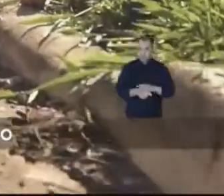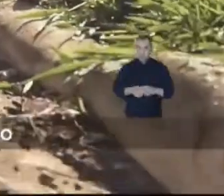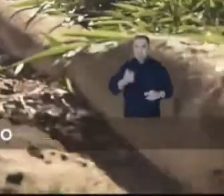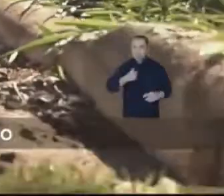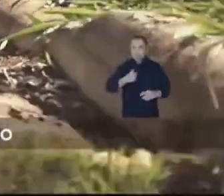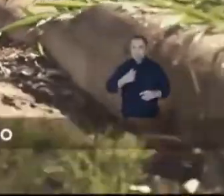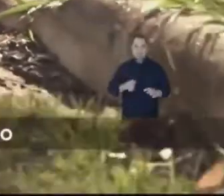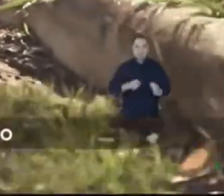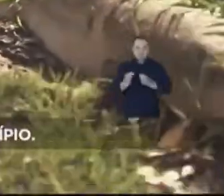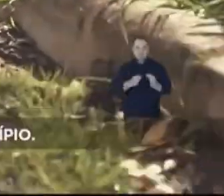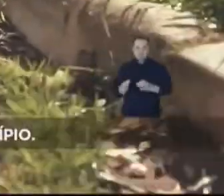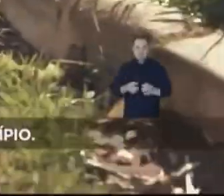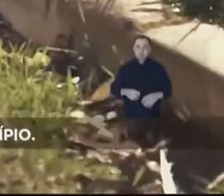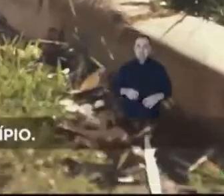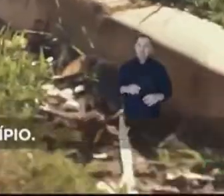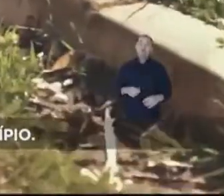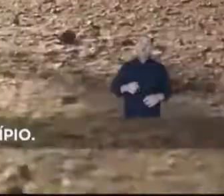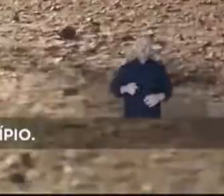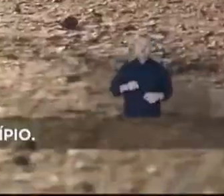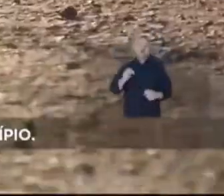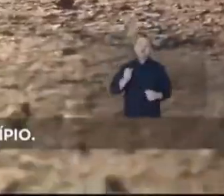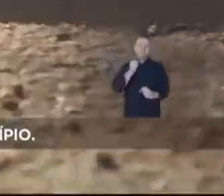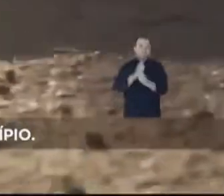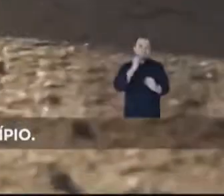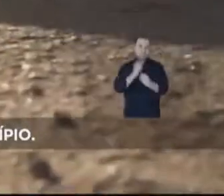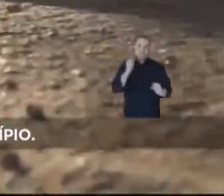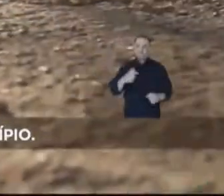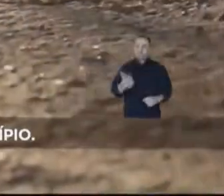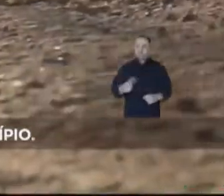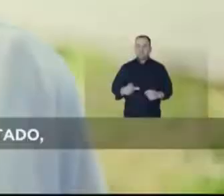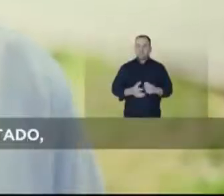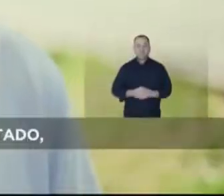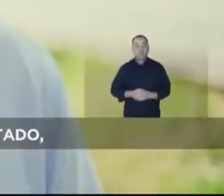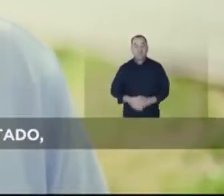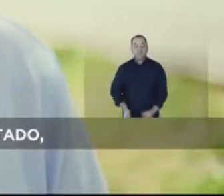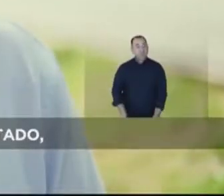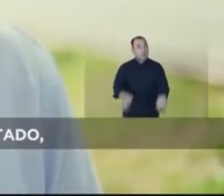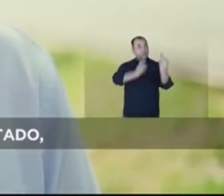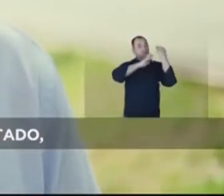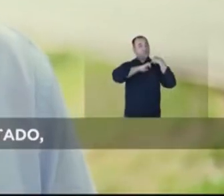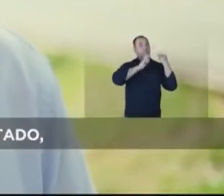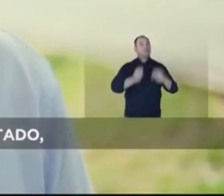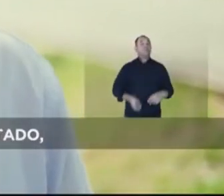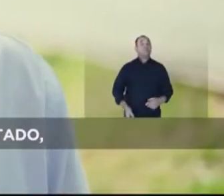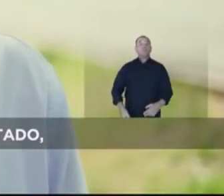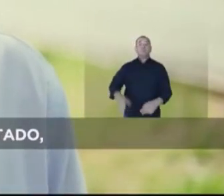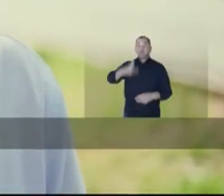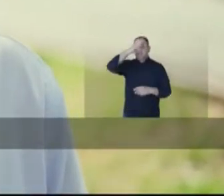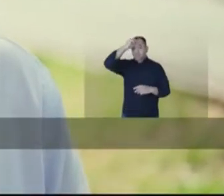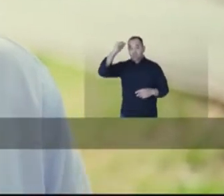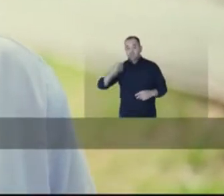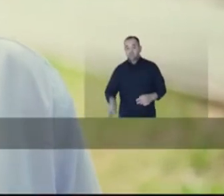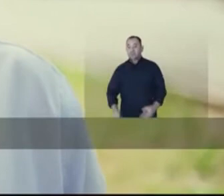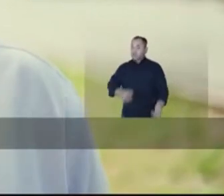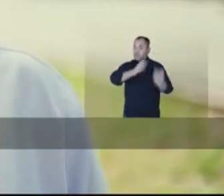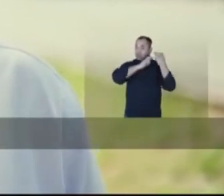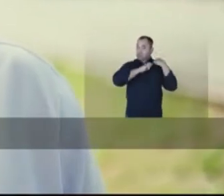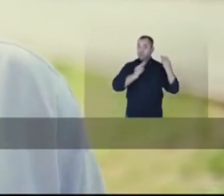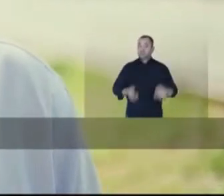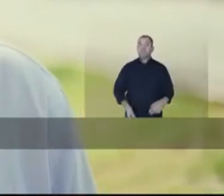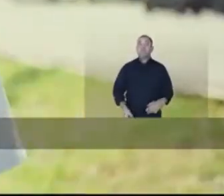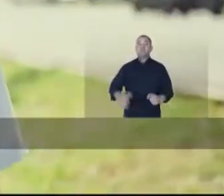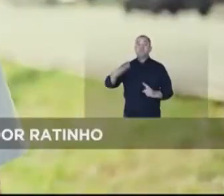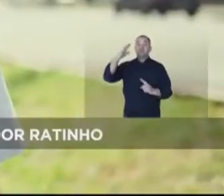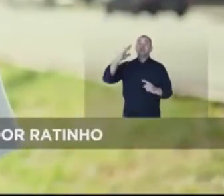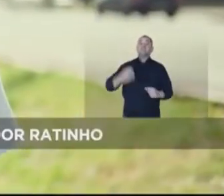Não adianta receber recursos de Estado se nós não fizermos a nossa parte como município. Uma coisa é competência do governo do Estado. A outra é da